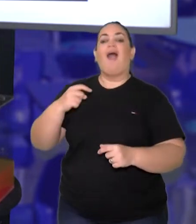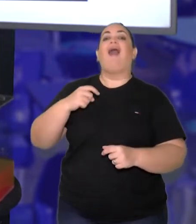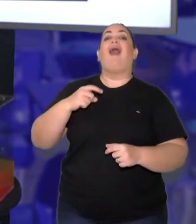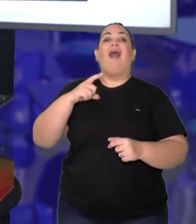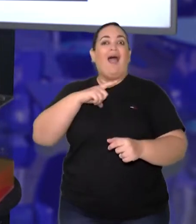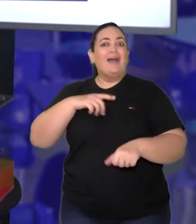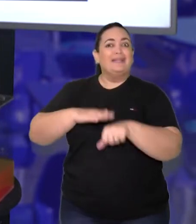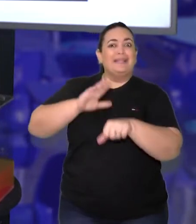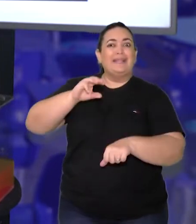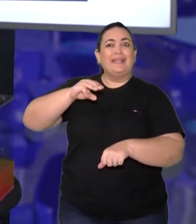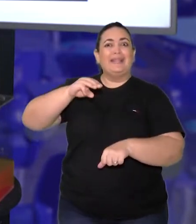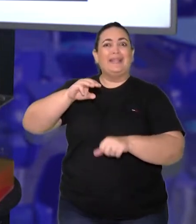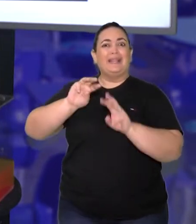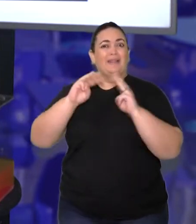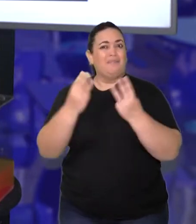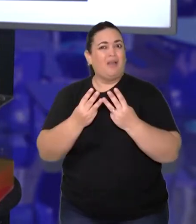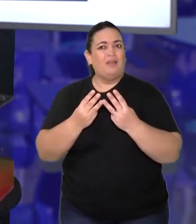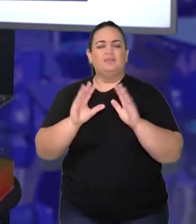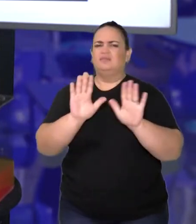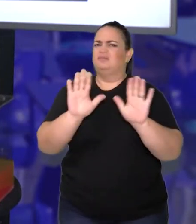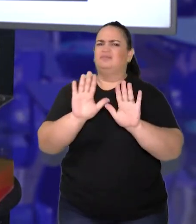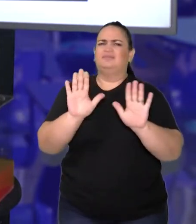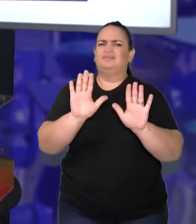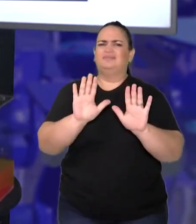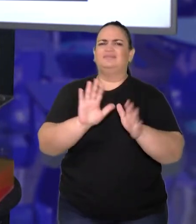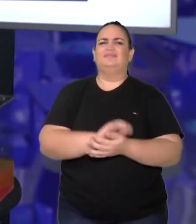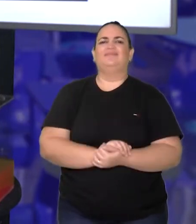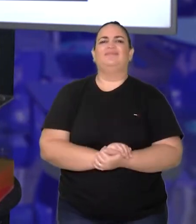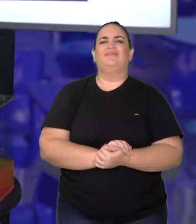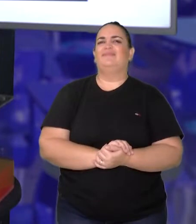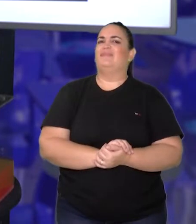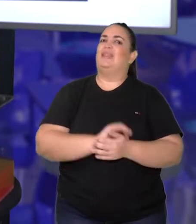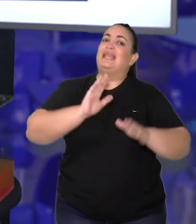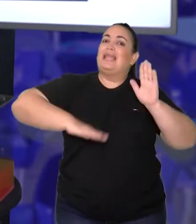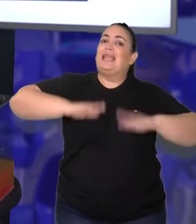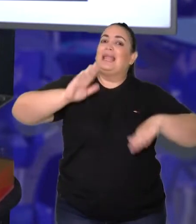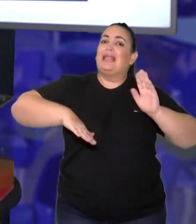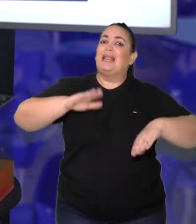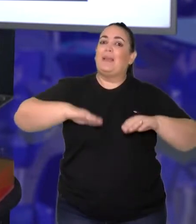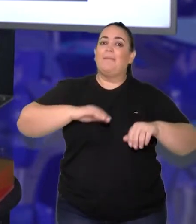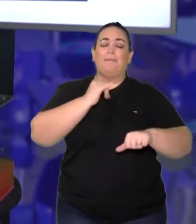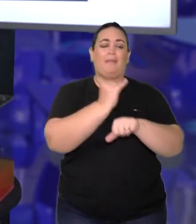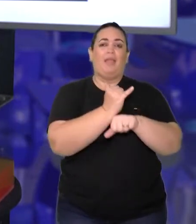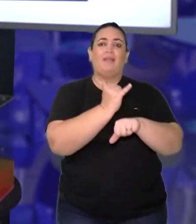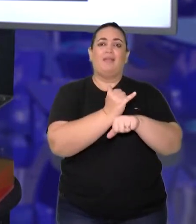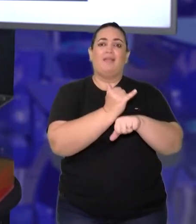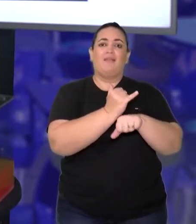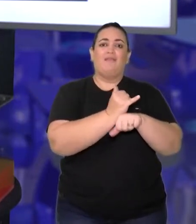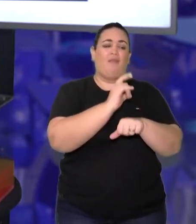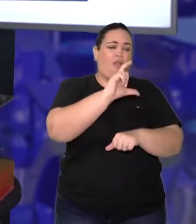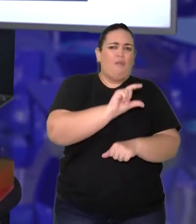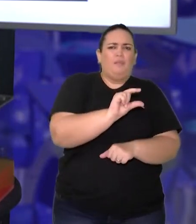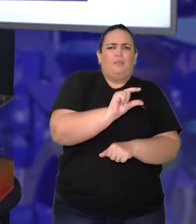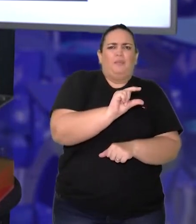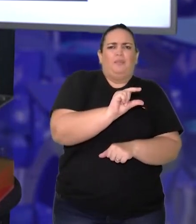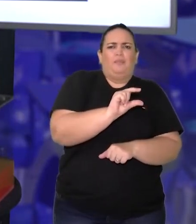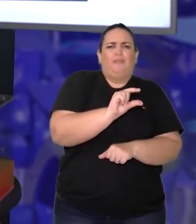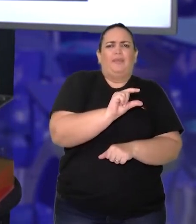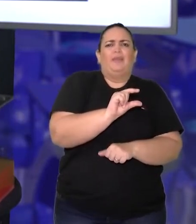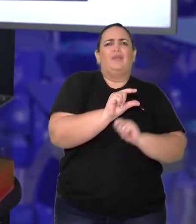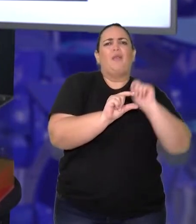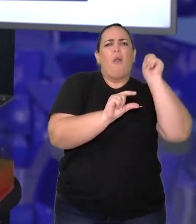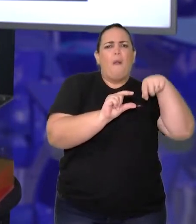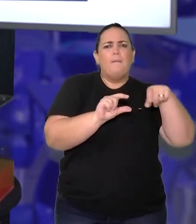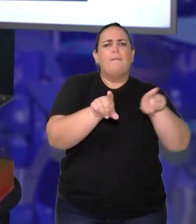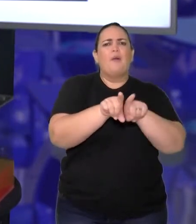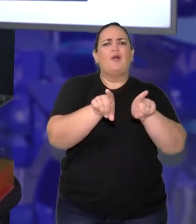a gente pode ter, como exemplo aqui na imagem, um peso de ferro pequenininho, sendo exatamente igual a um volume